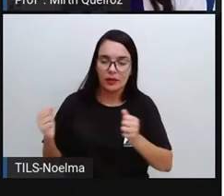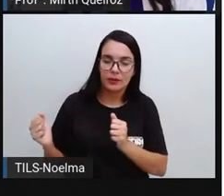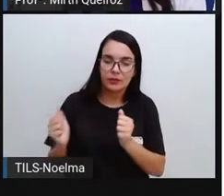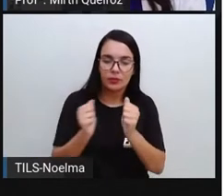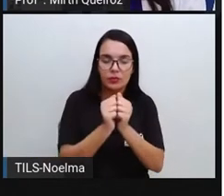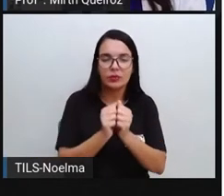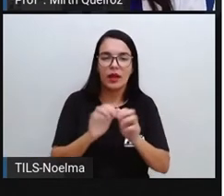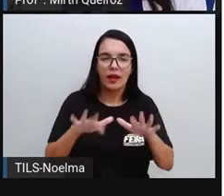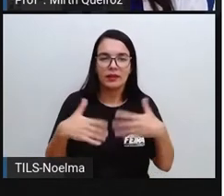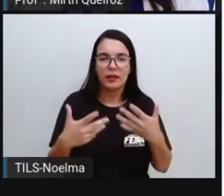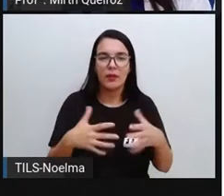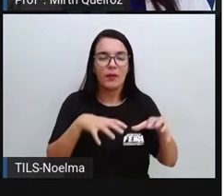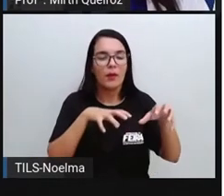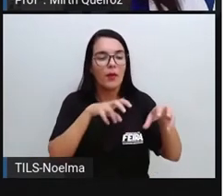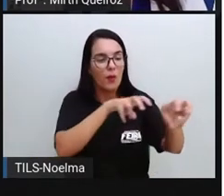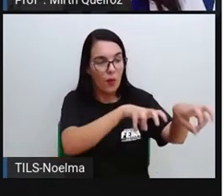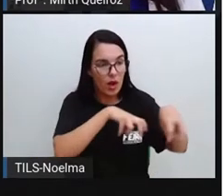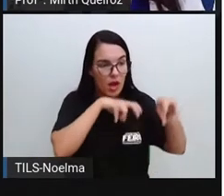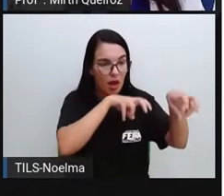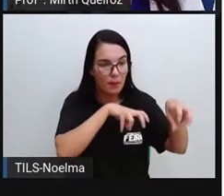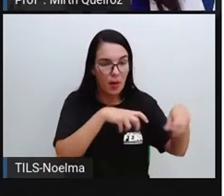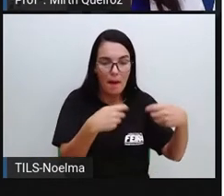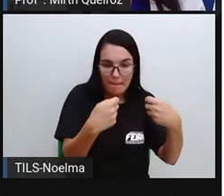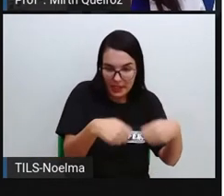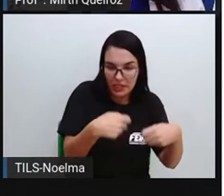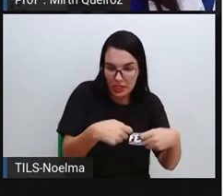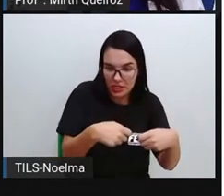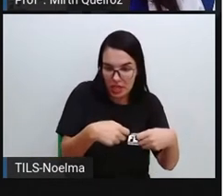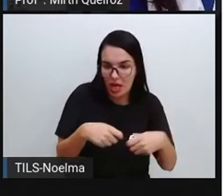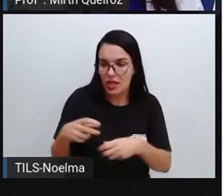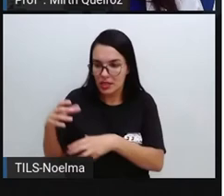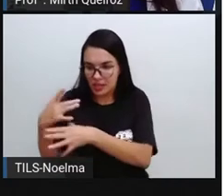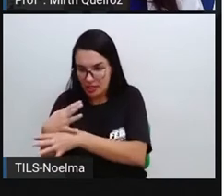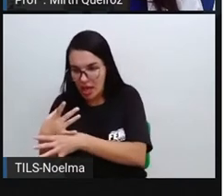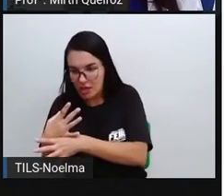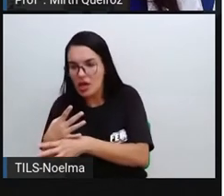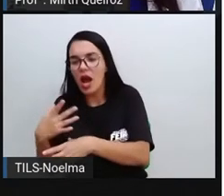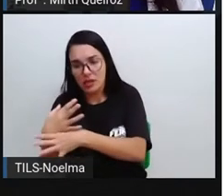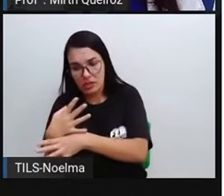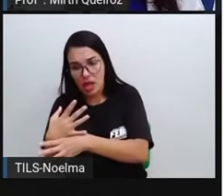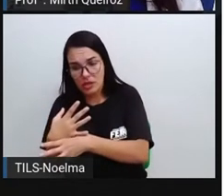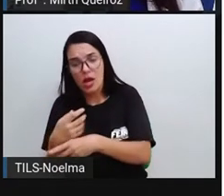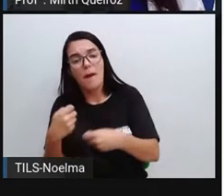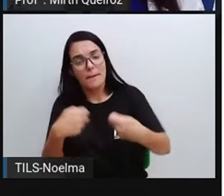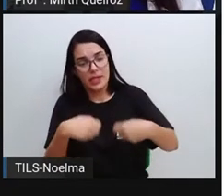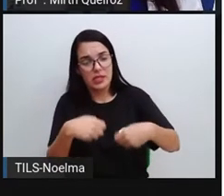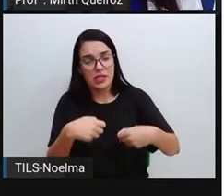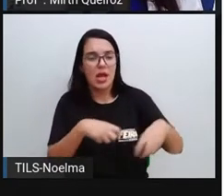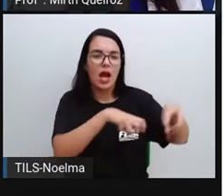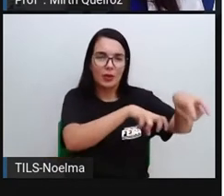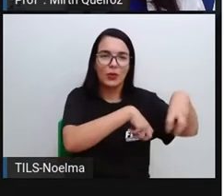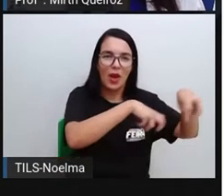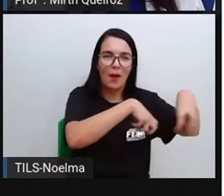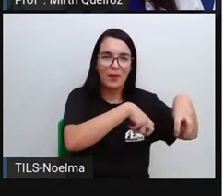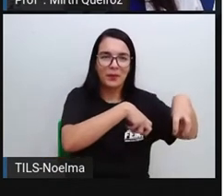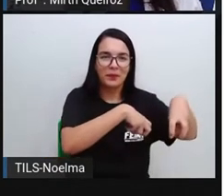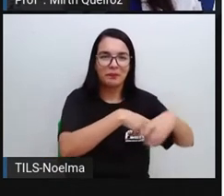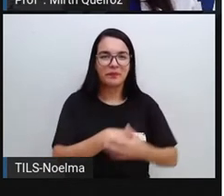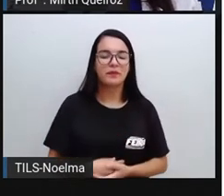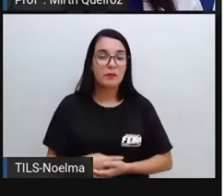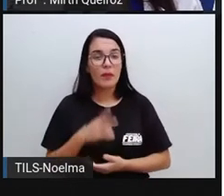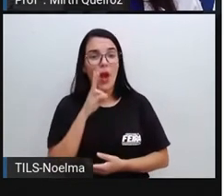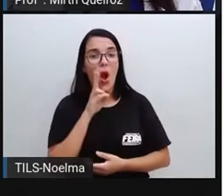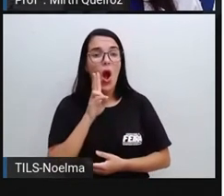o campo também precisa da cidade. Há uma interdependência. Na fotografia aqui da esquerda,